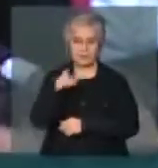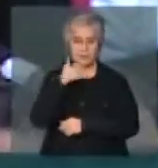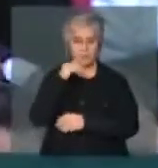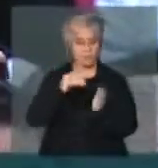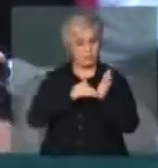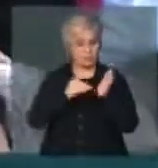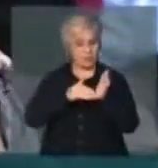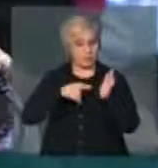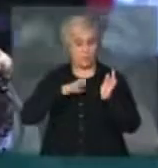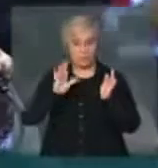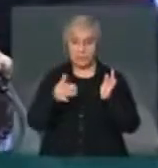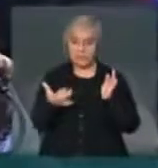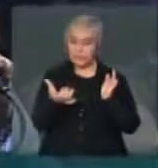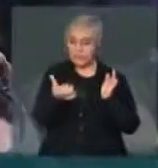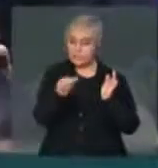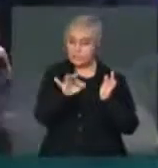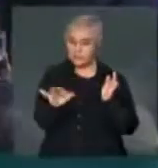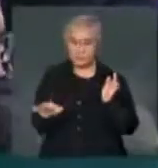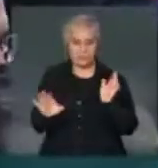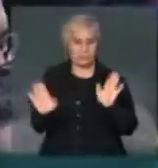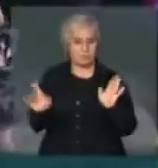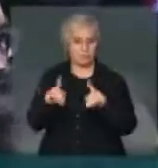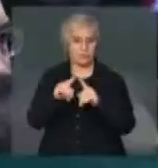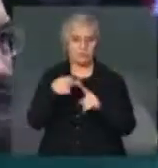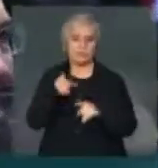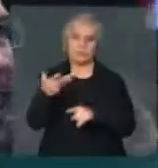% Agora, presidente, eu queria